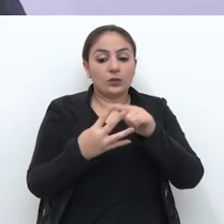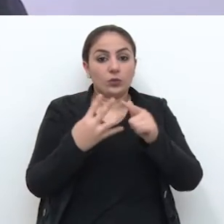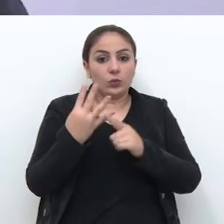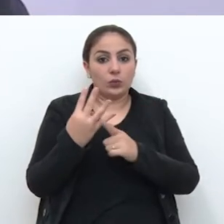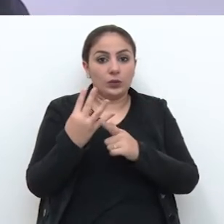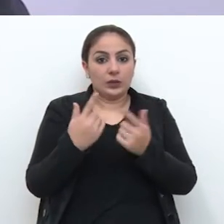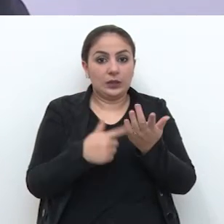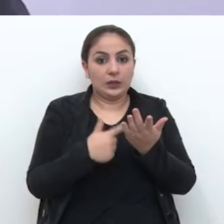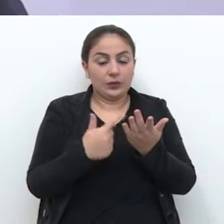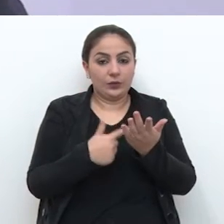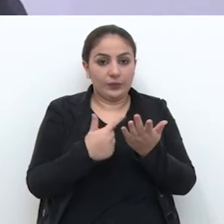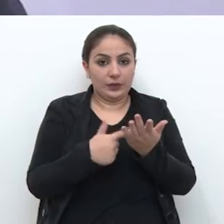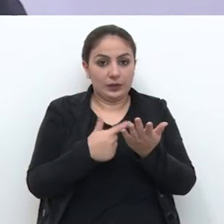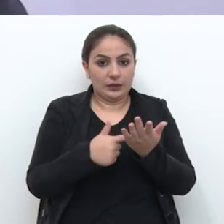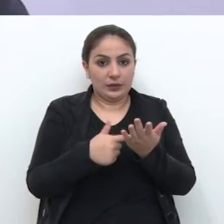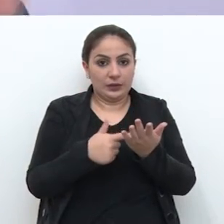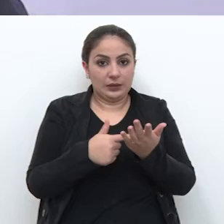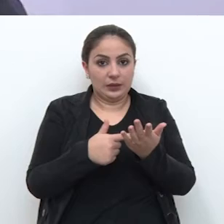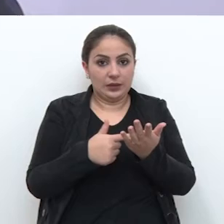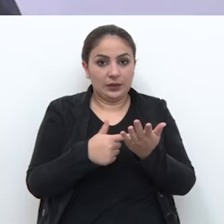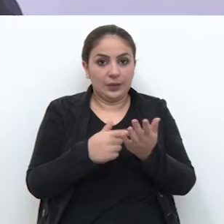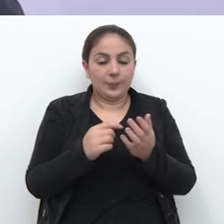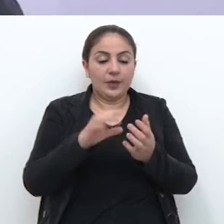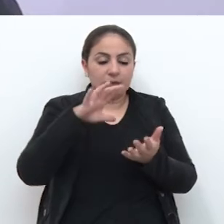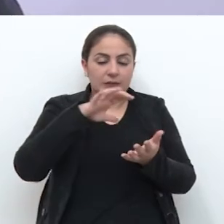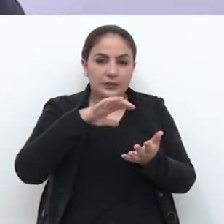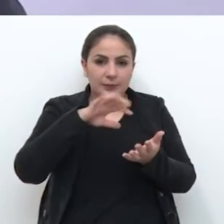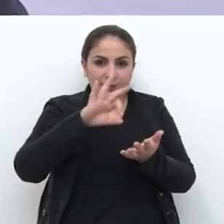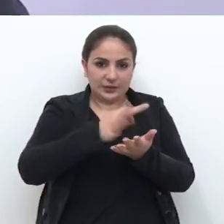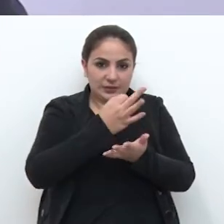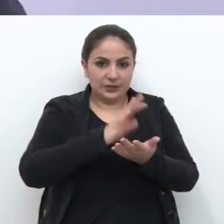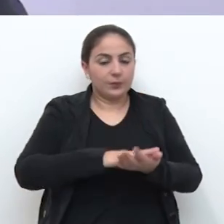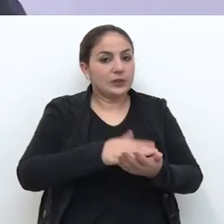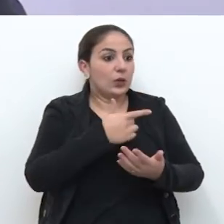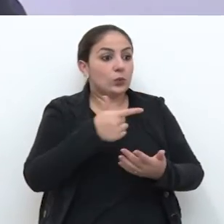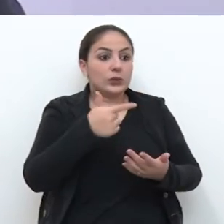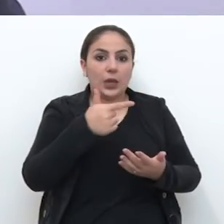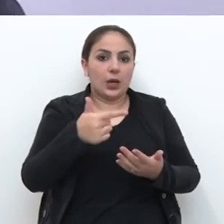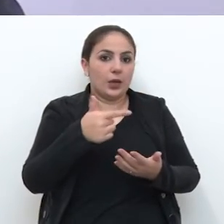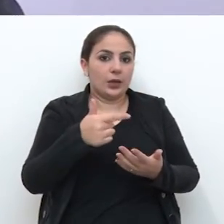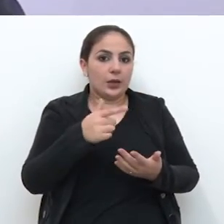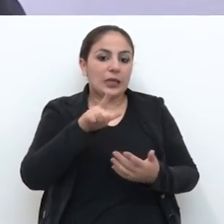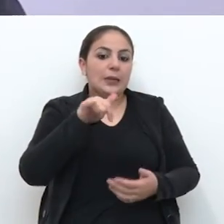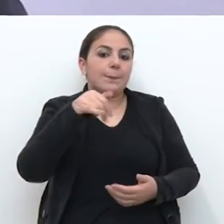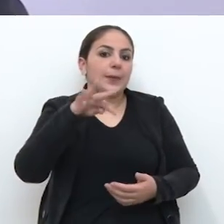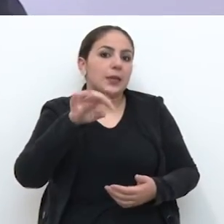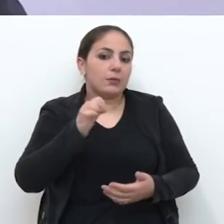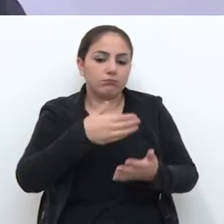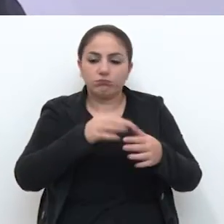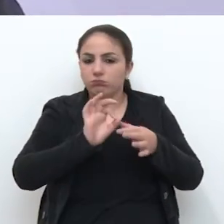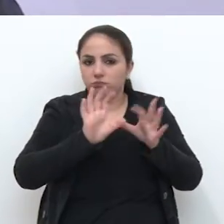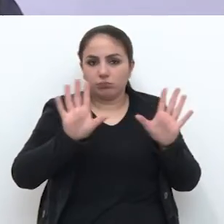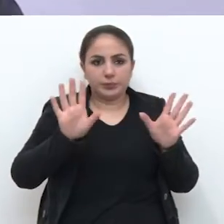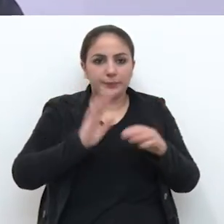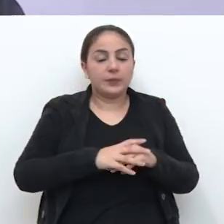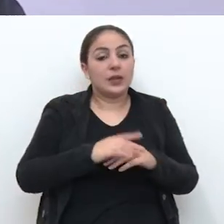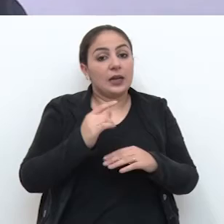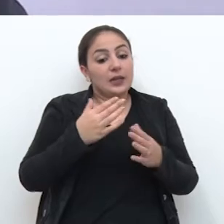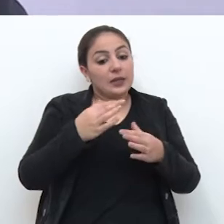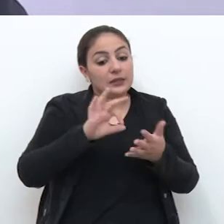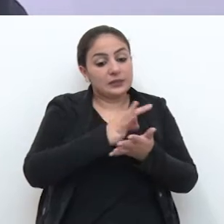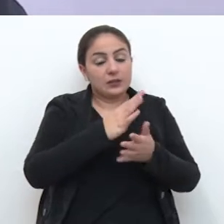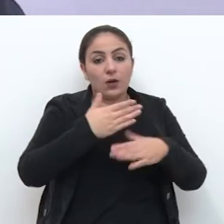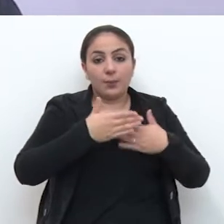prêmio, né? Não há limite de obras no total. Então, as inscrições estão abertas. Abril no dia 22 de